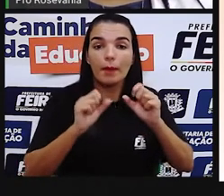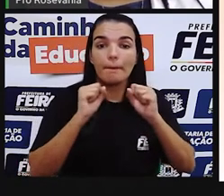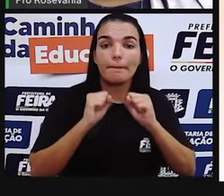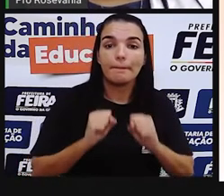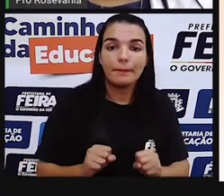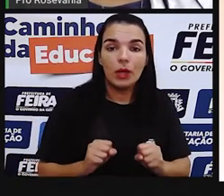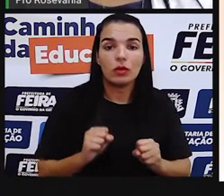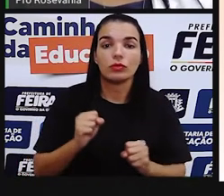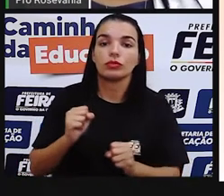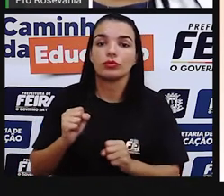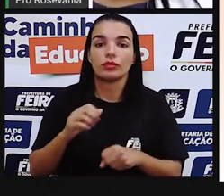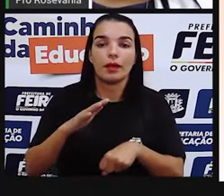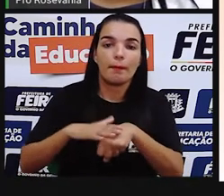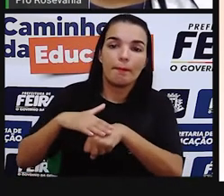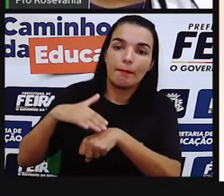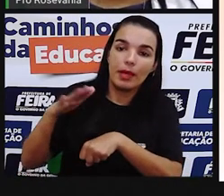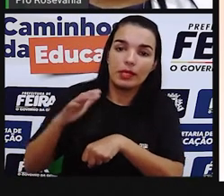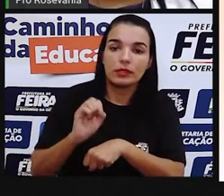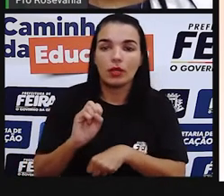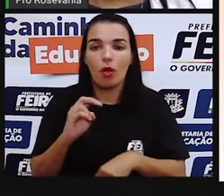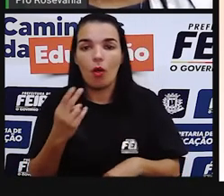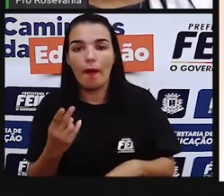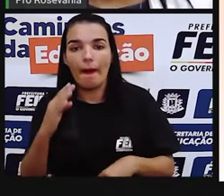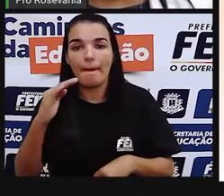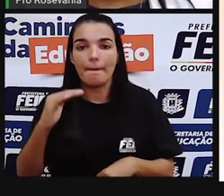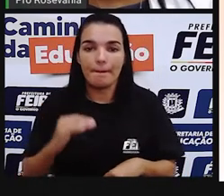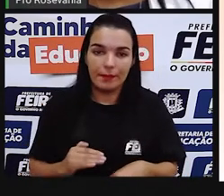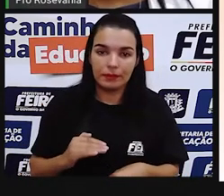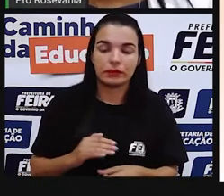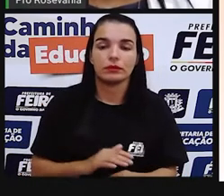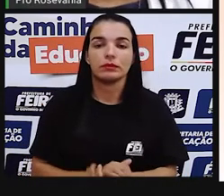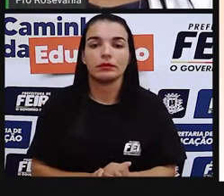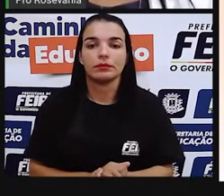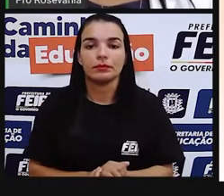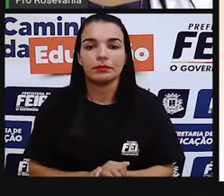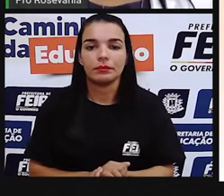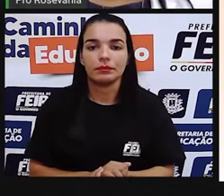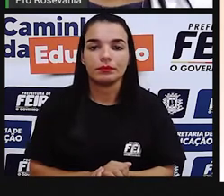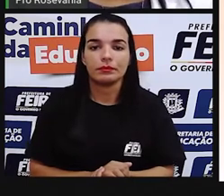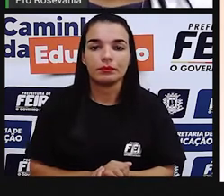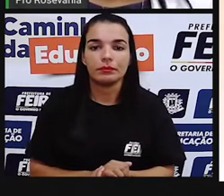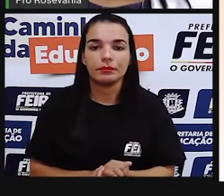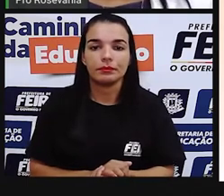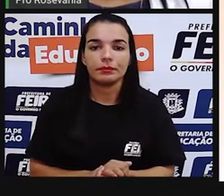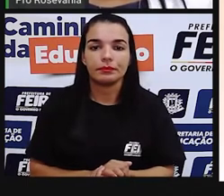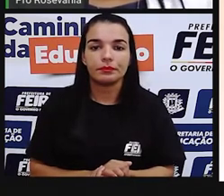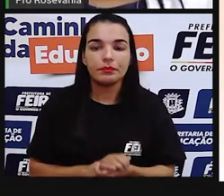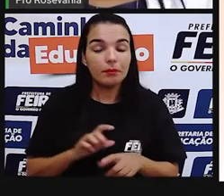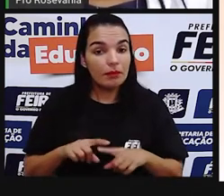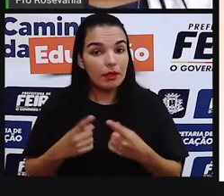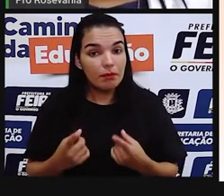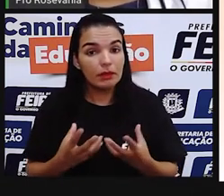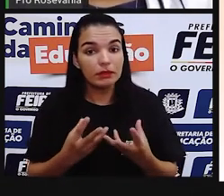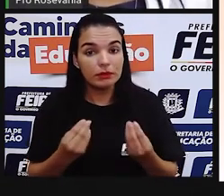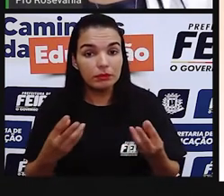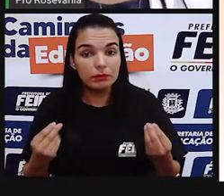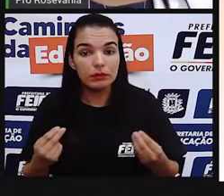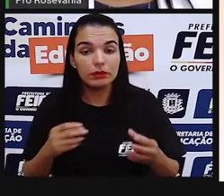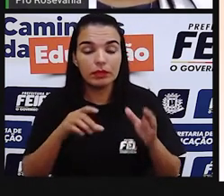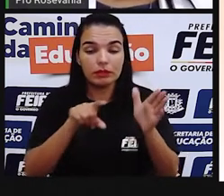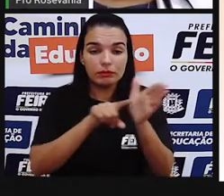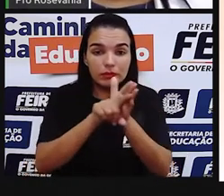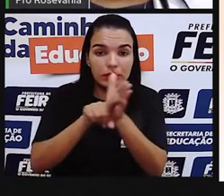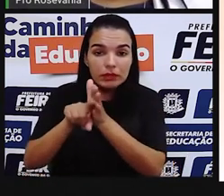oportunidade para o mundo, porque eles vão dar para aumentar mais do que a gente já vaga. Mas muitos também acontecem isso,